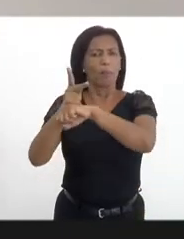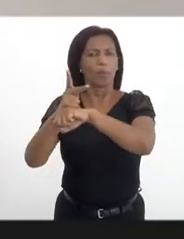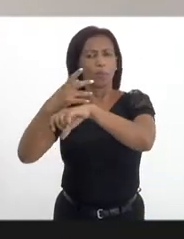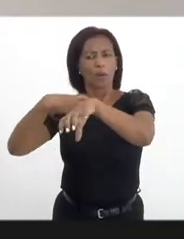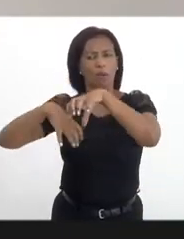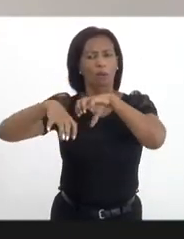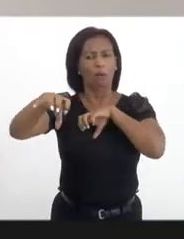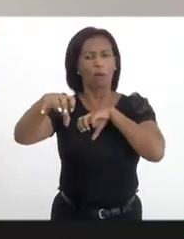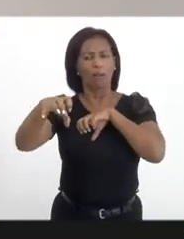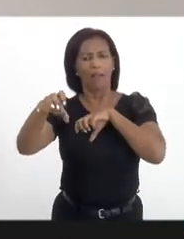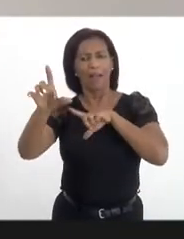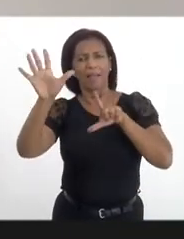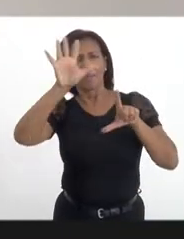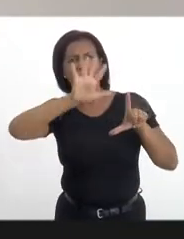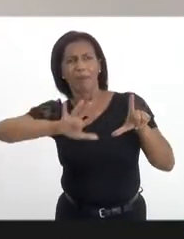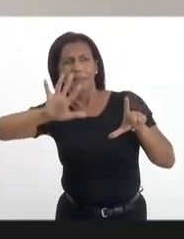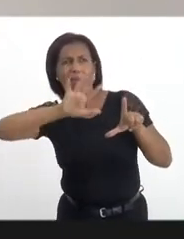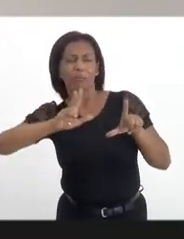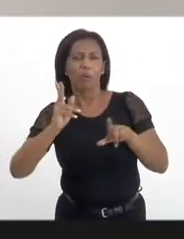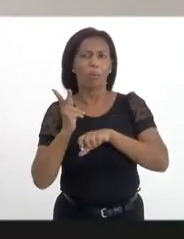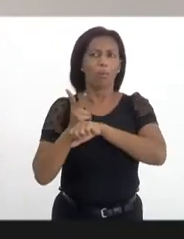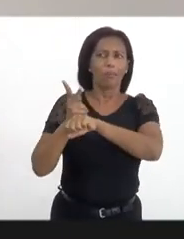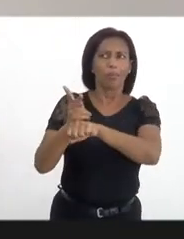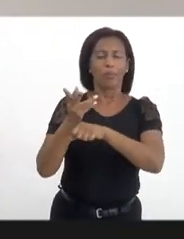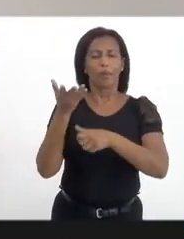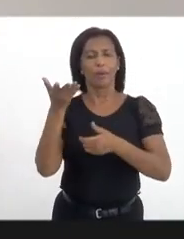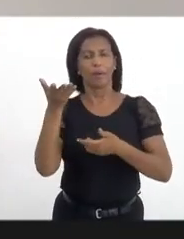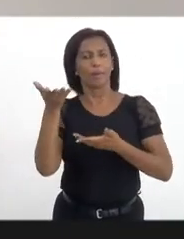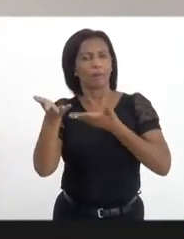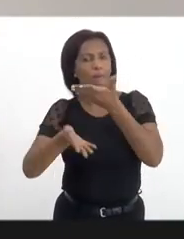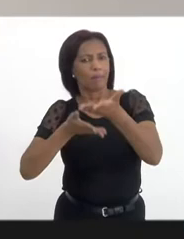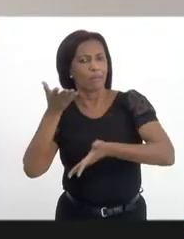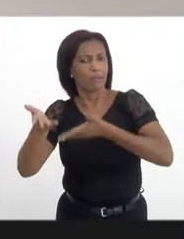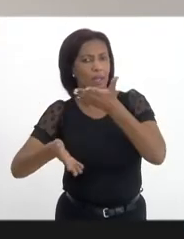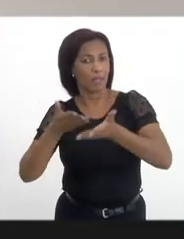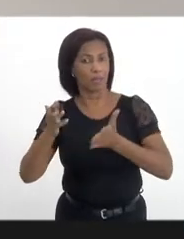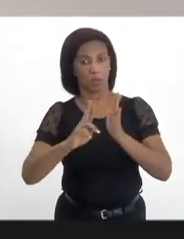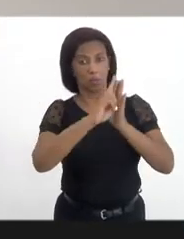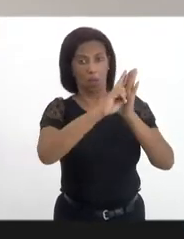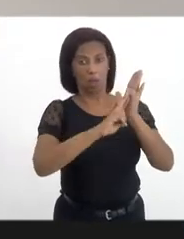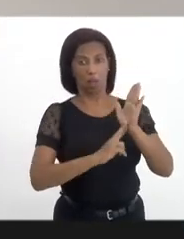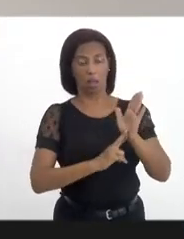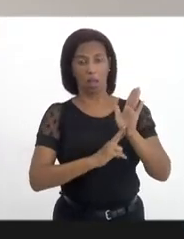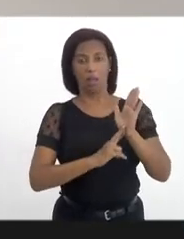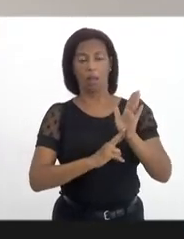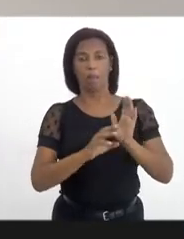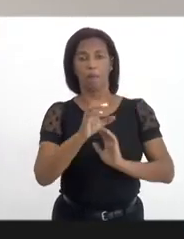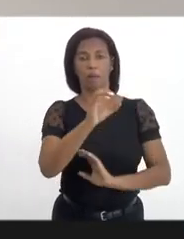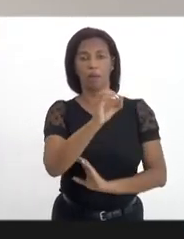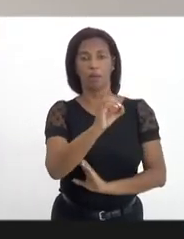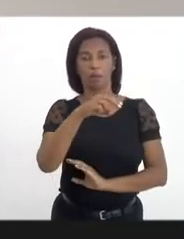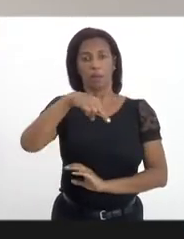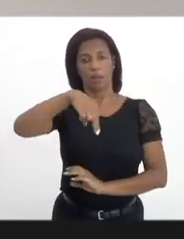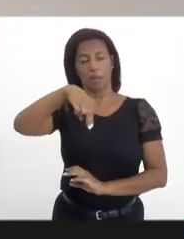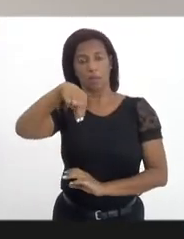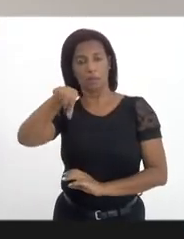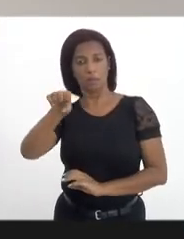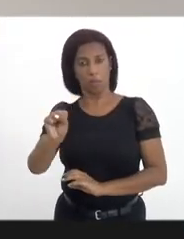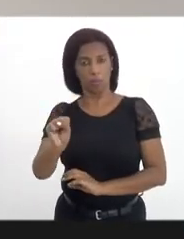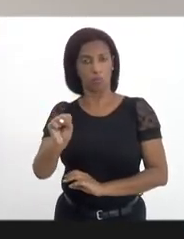manter o tratamento ao longo da pandemia. Relatório produzido pela Organização Mundial da Saúde, OMS,